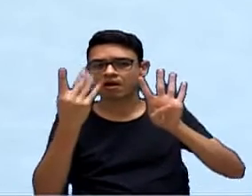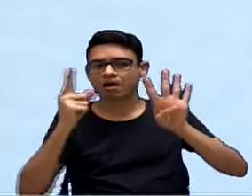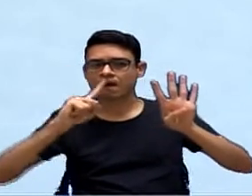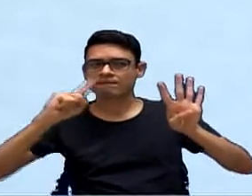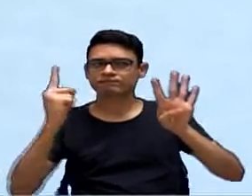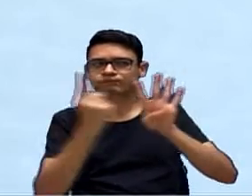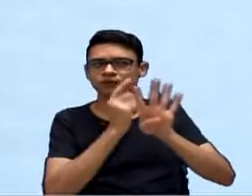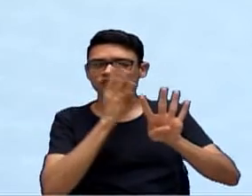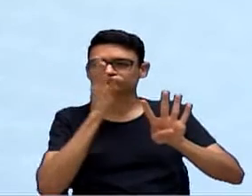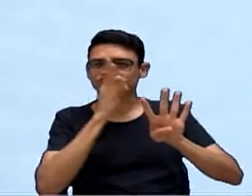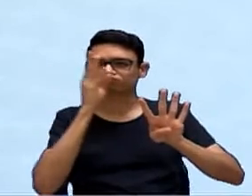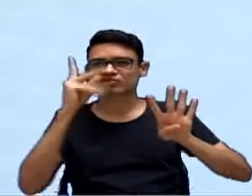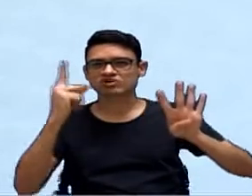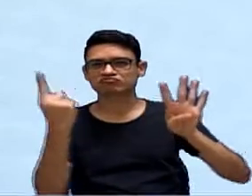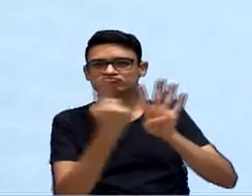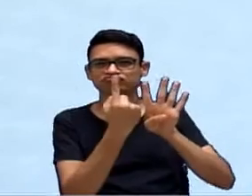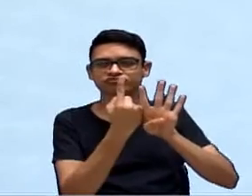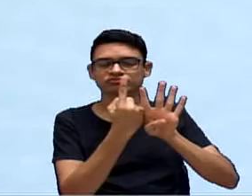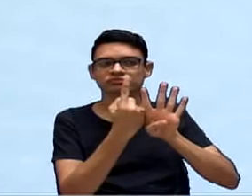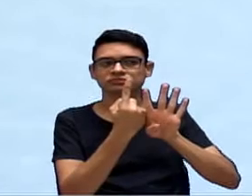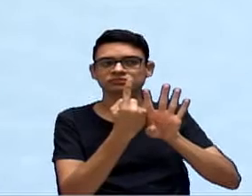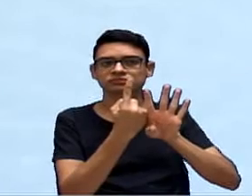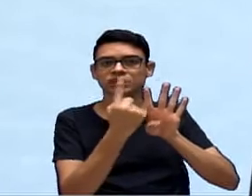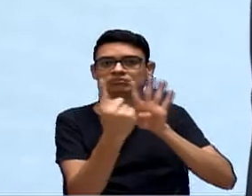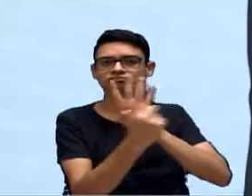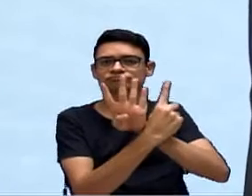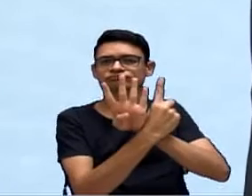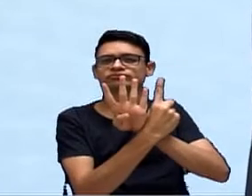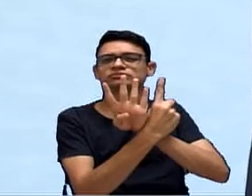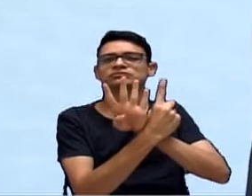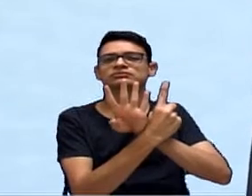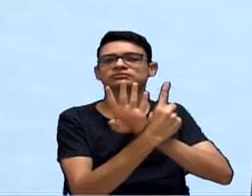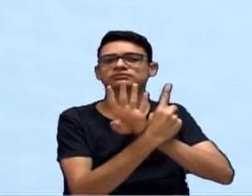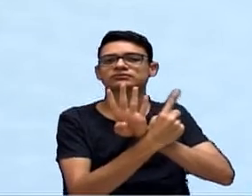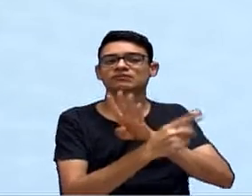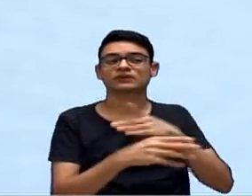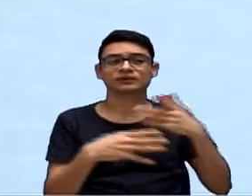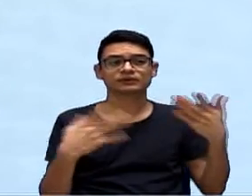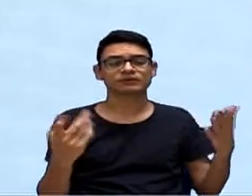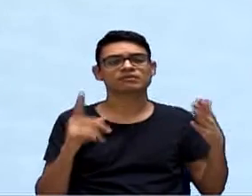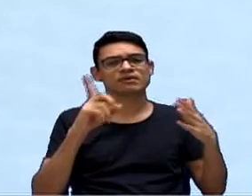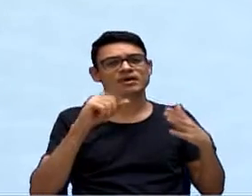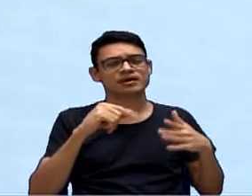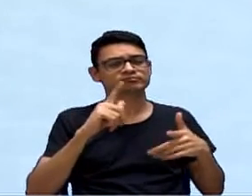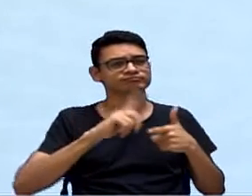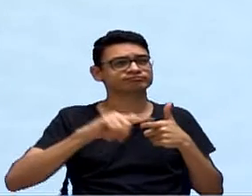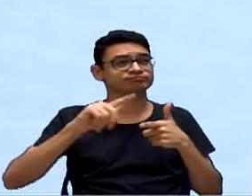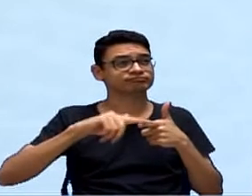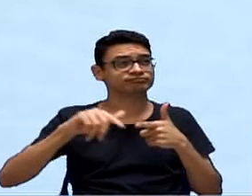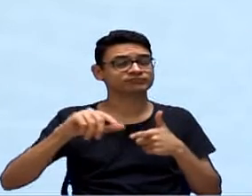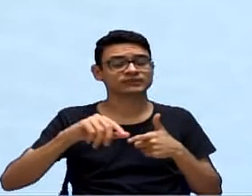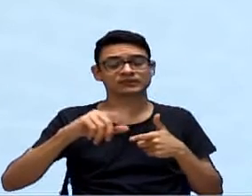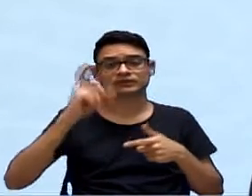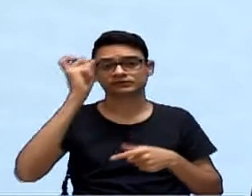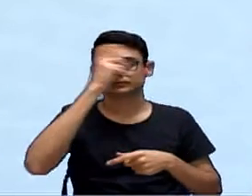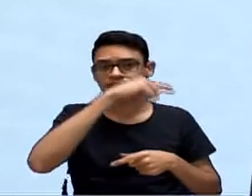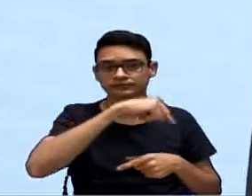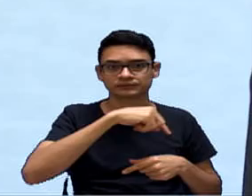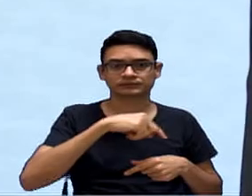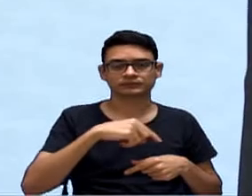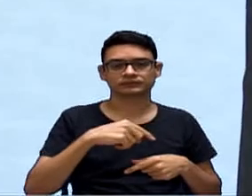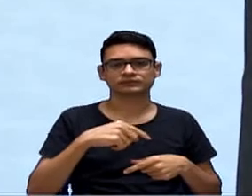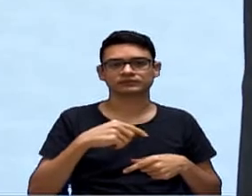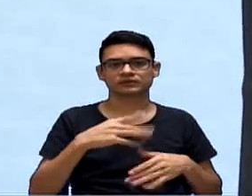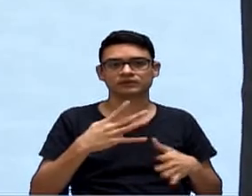que estão na esfera criminal. Então, a situação é muito grave. Nós temos aí a vacina, que tem um grupo